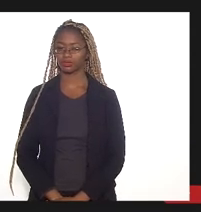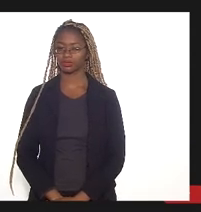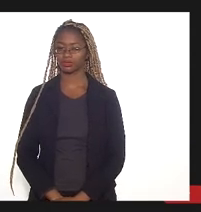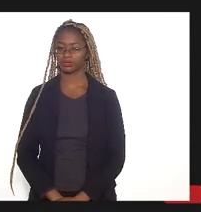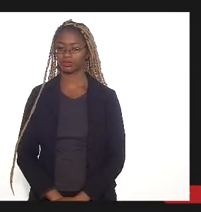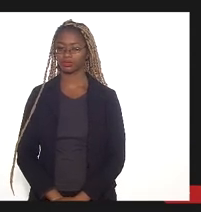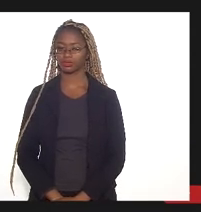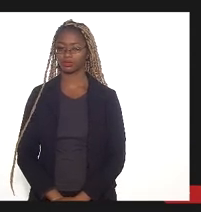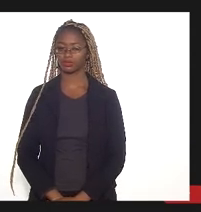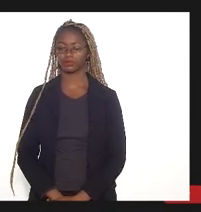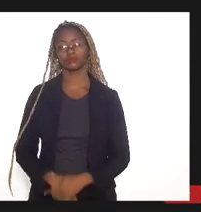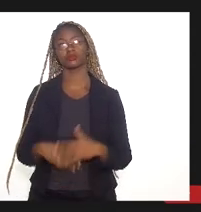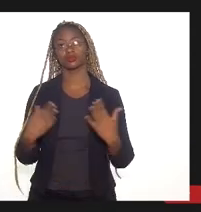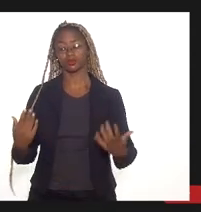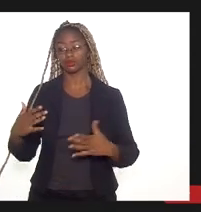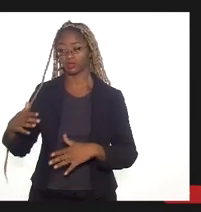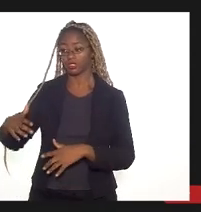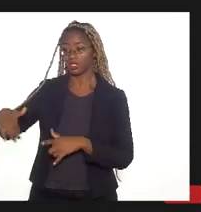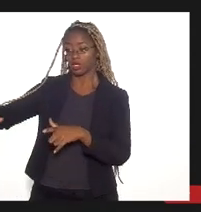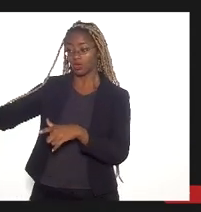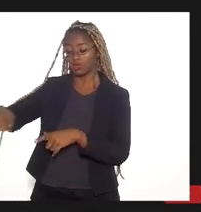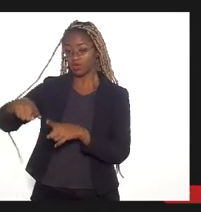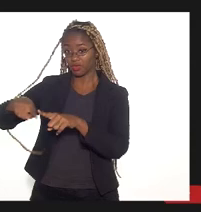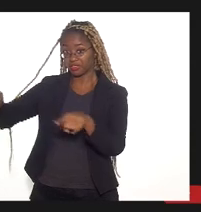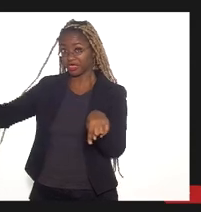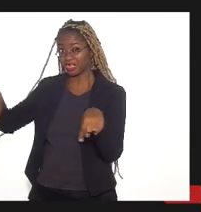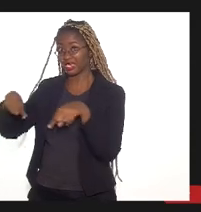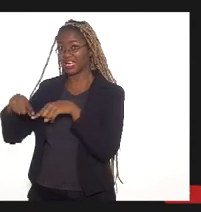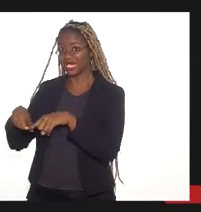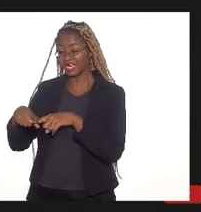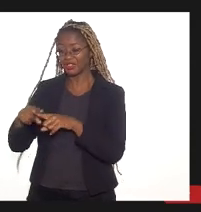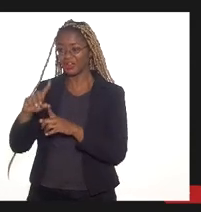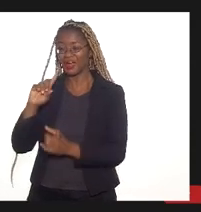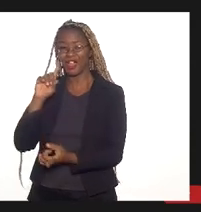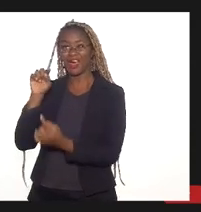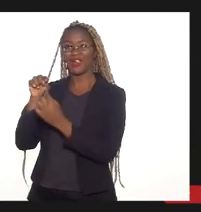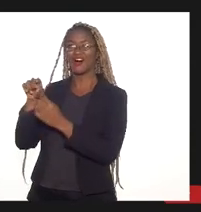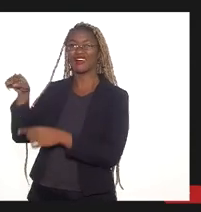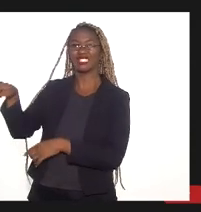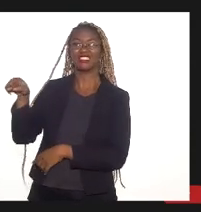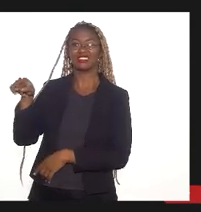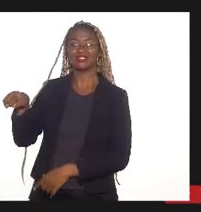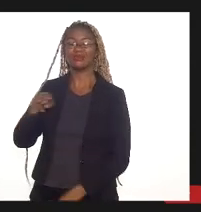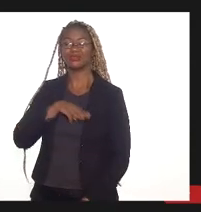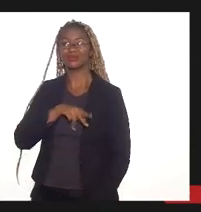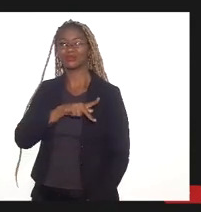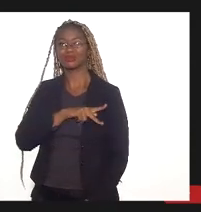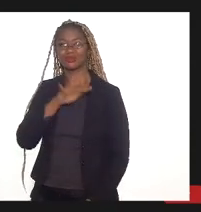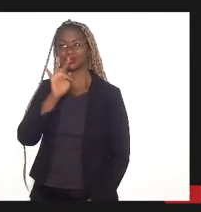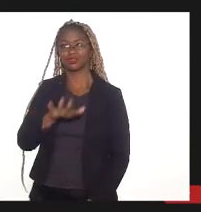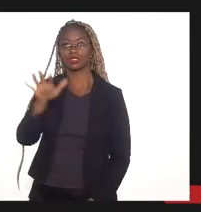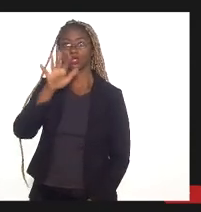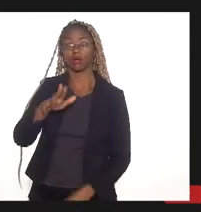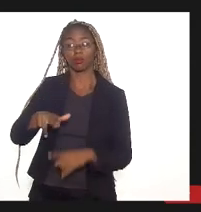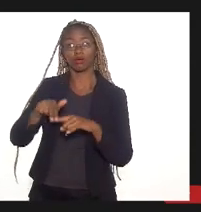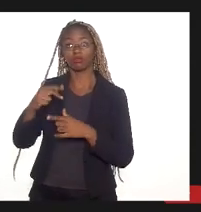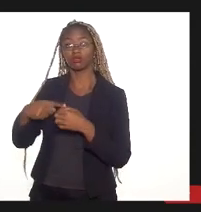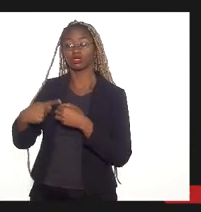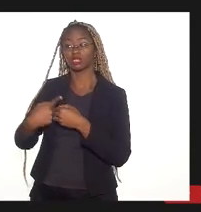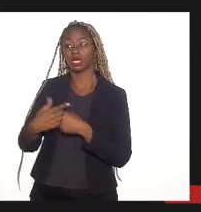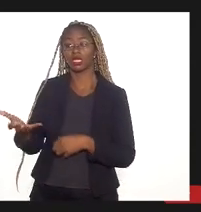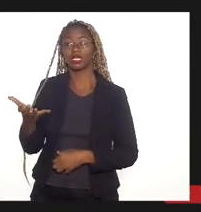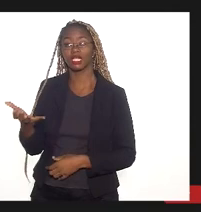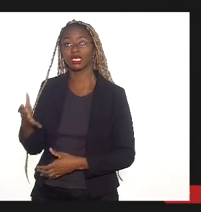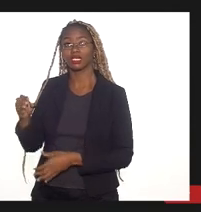O aterramento de um terreno virou alvo do Ministério Público Federal. O município quer instalar ali na área uma central de